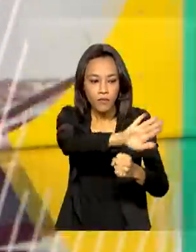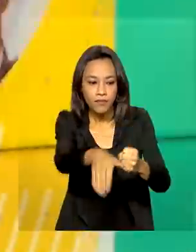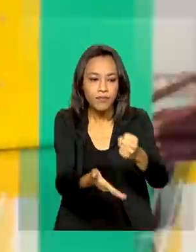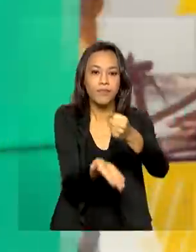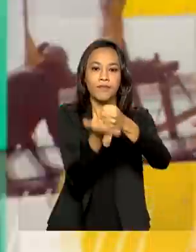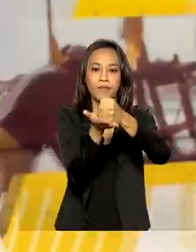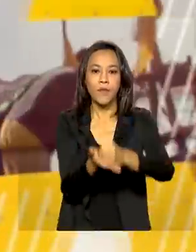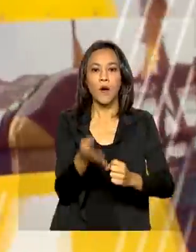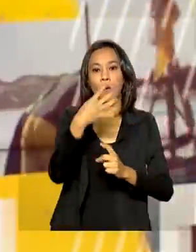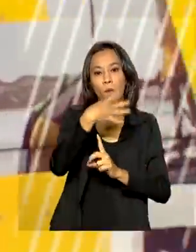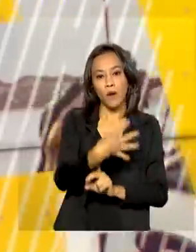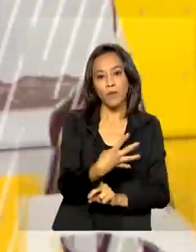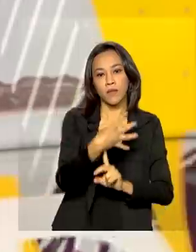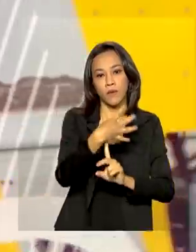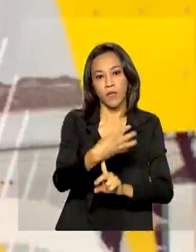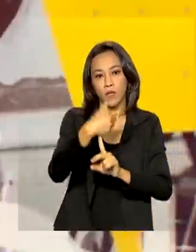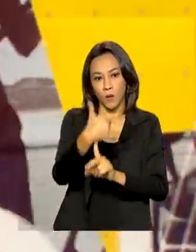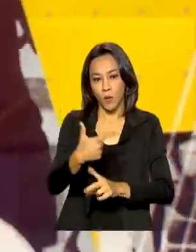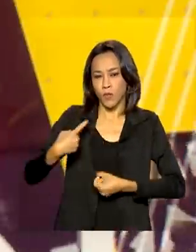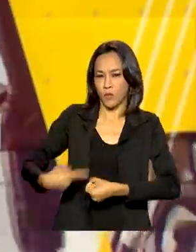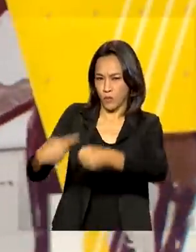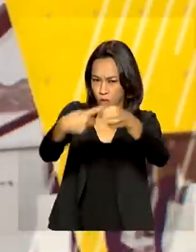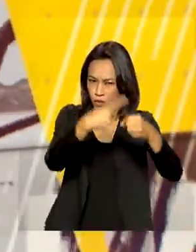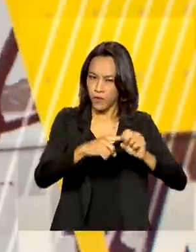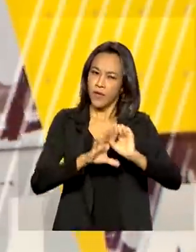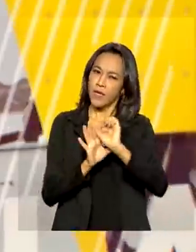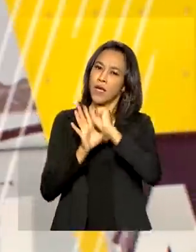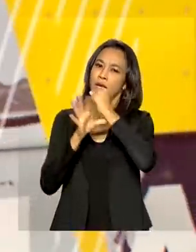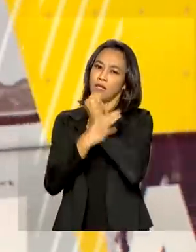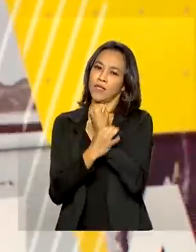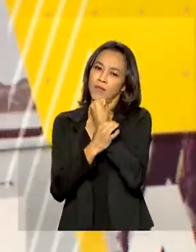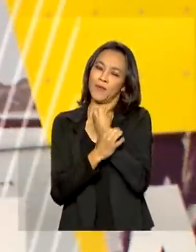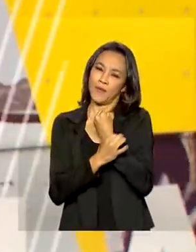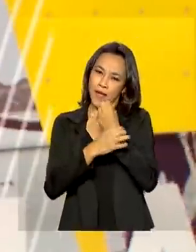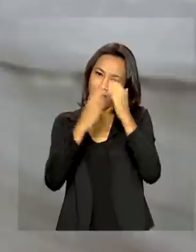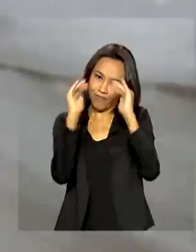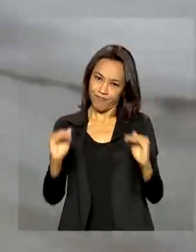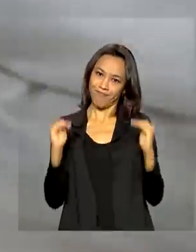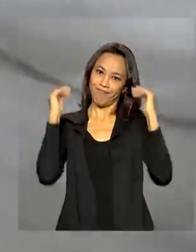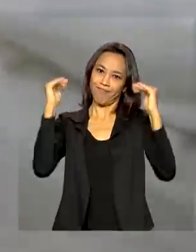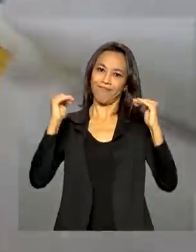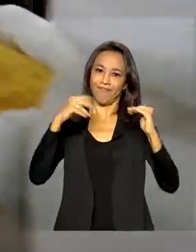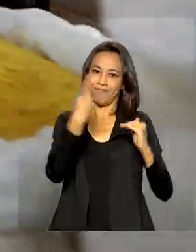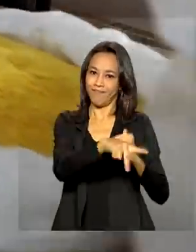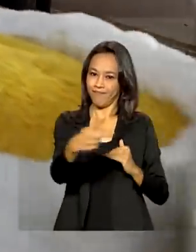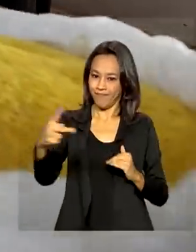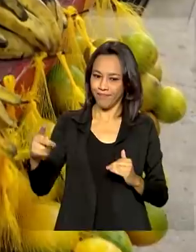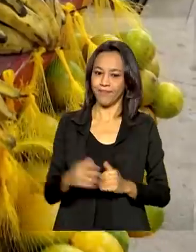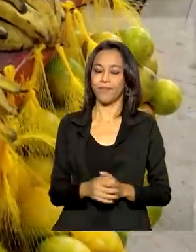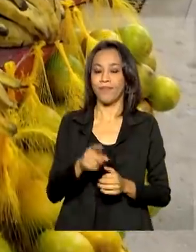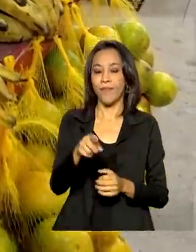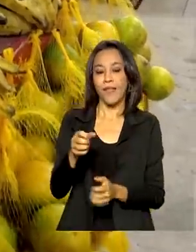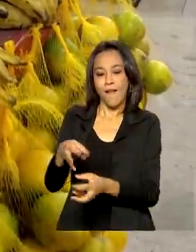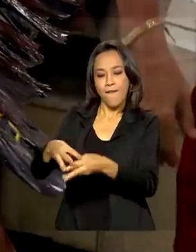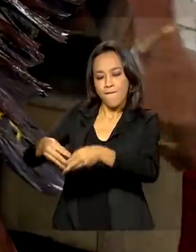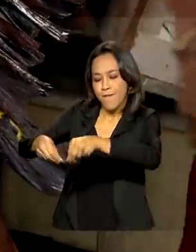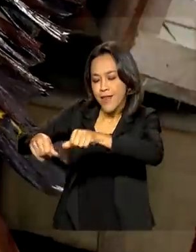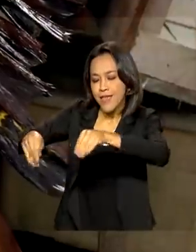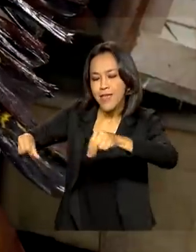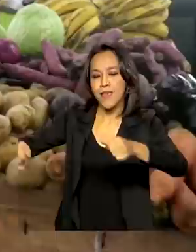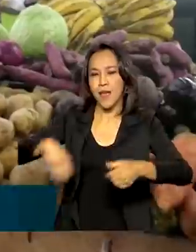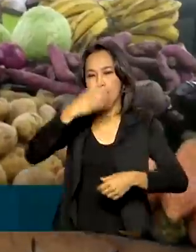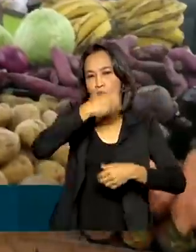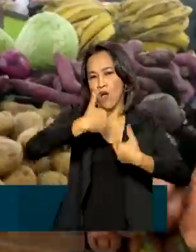442 municípios, além de garantir a soberania nacional. Farinhas, frutas,